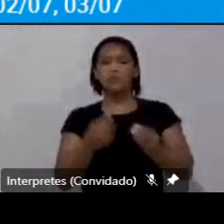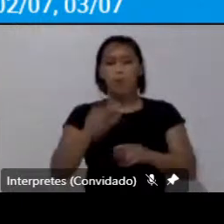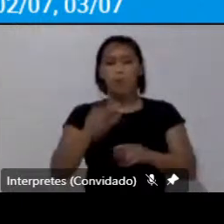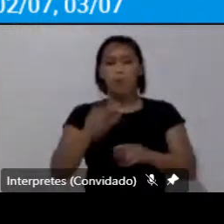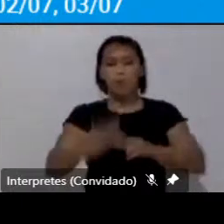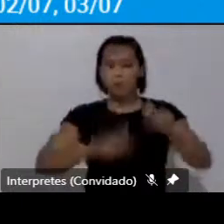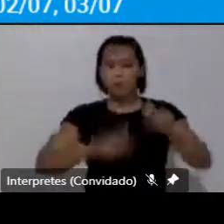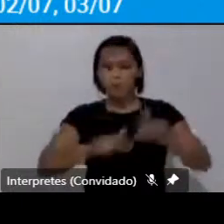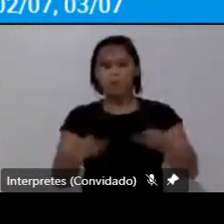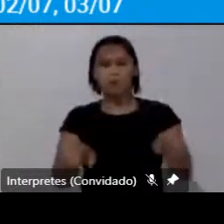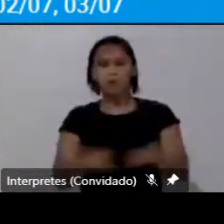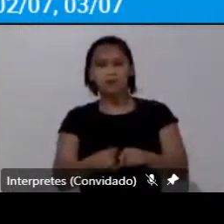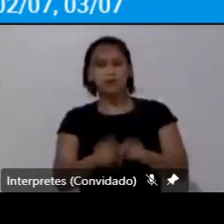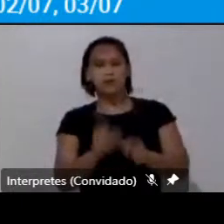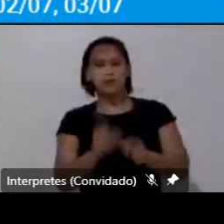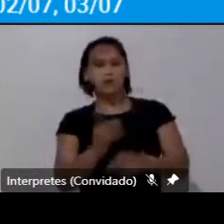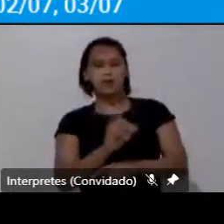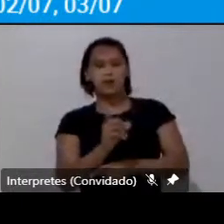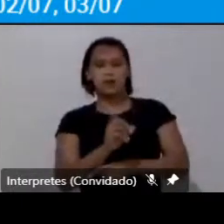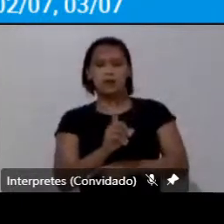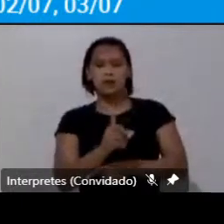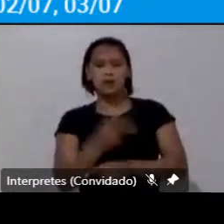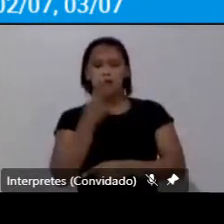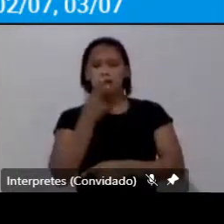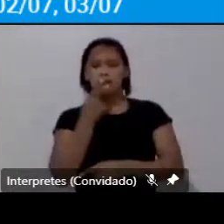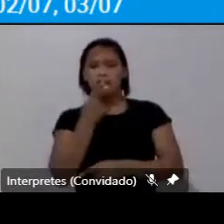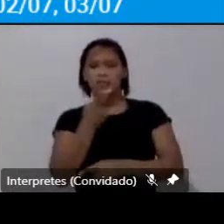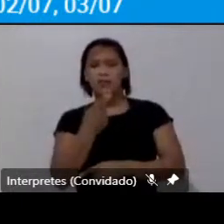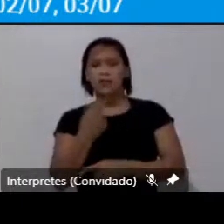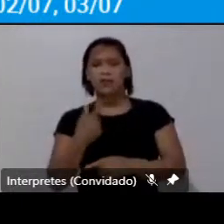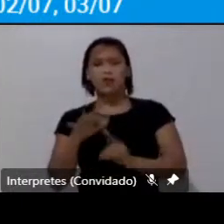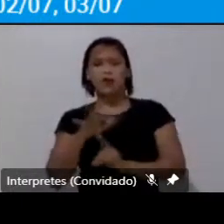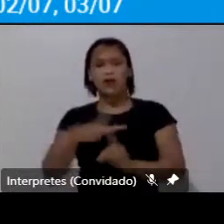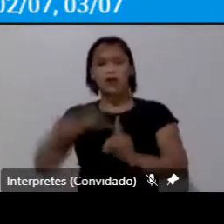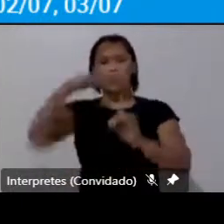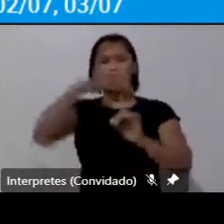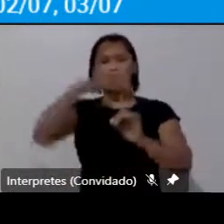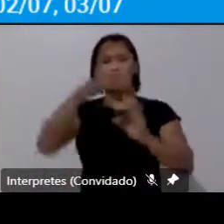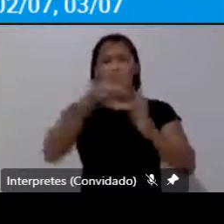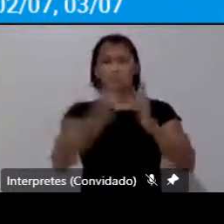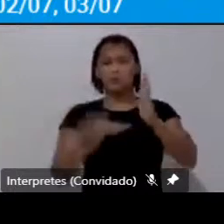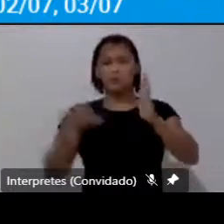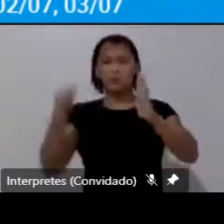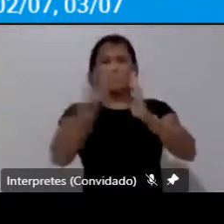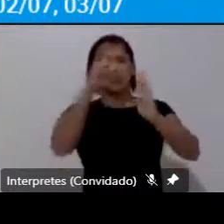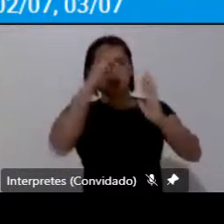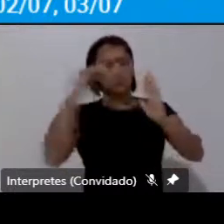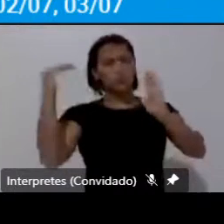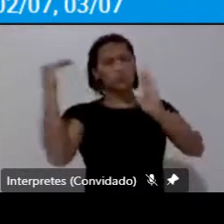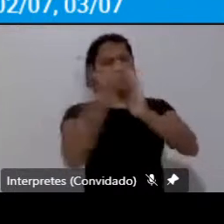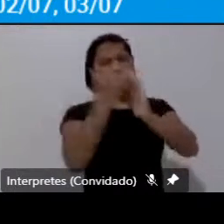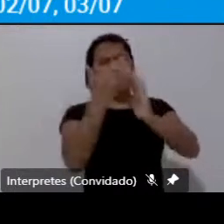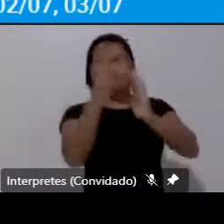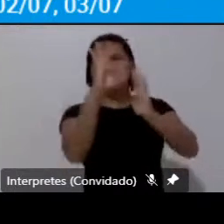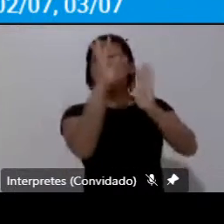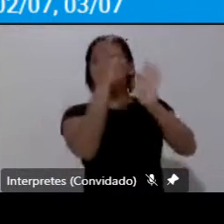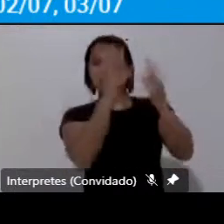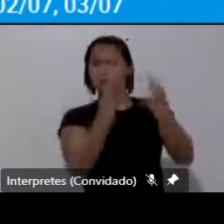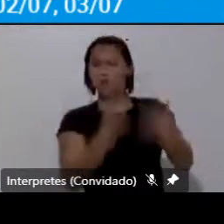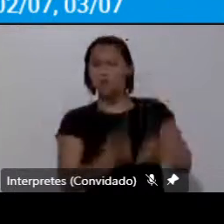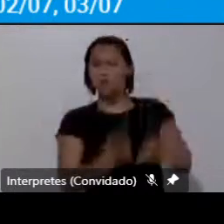humanas e não essa predominância dos determinantes tecnológicos dos